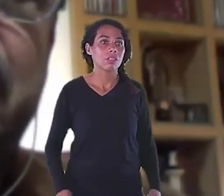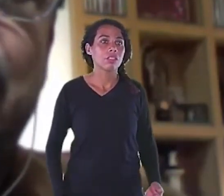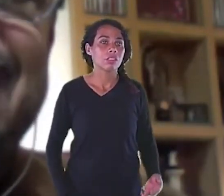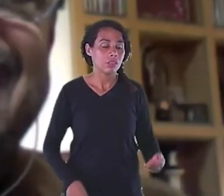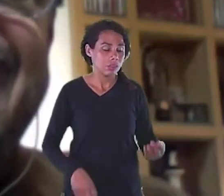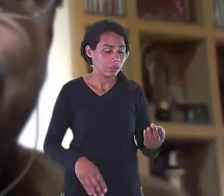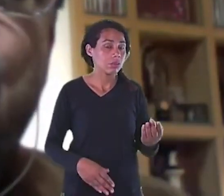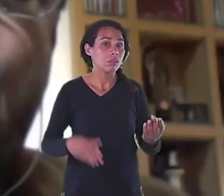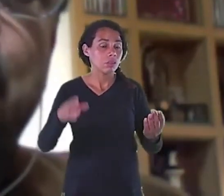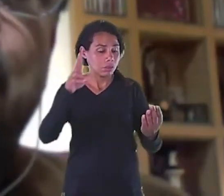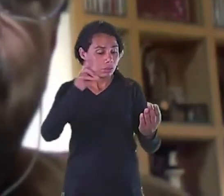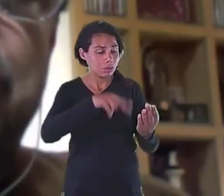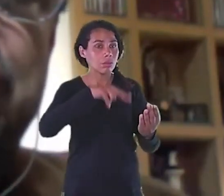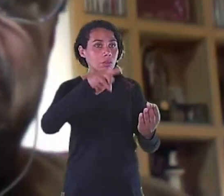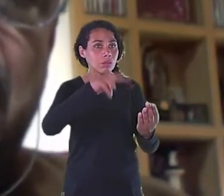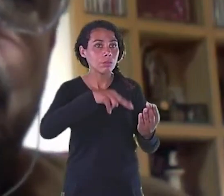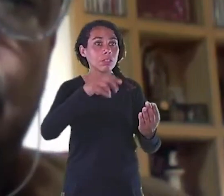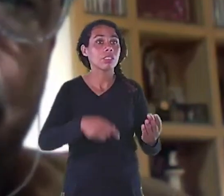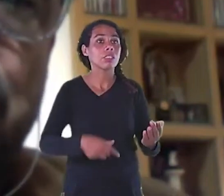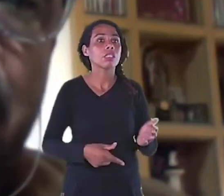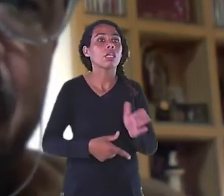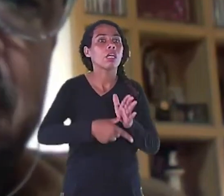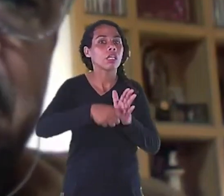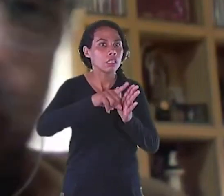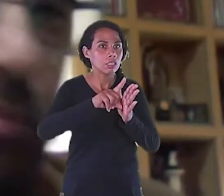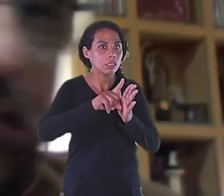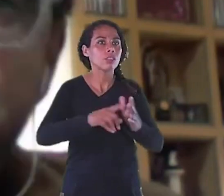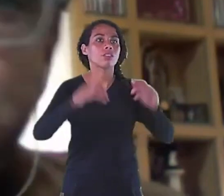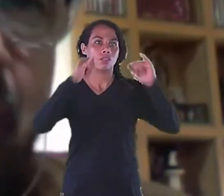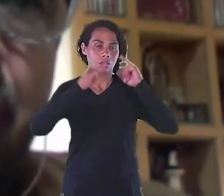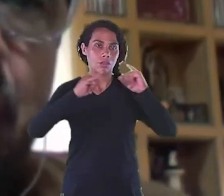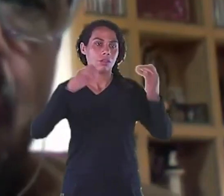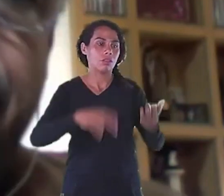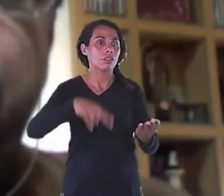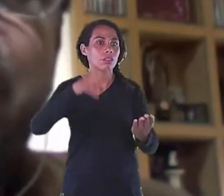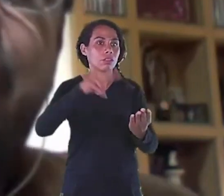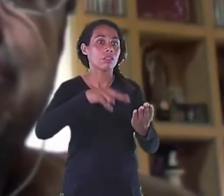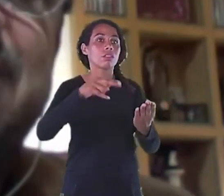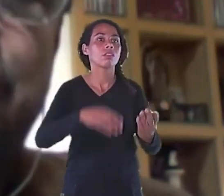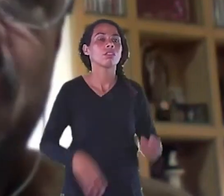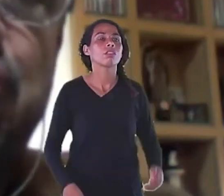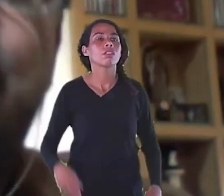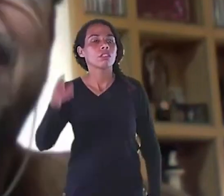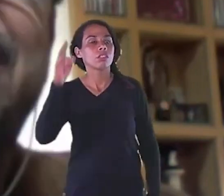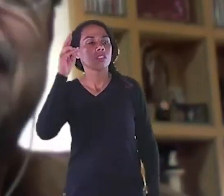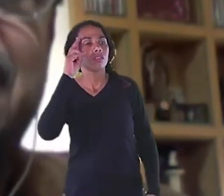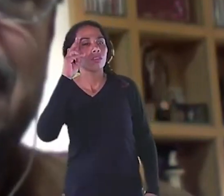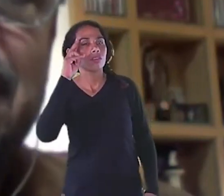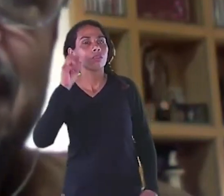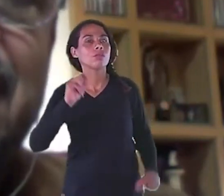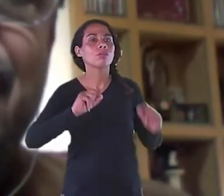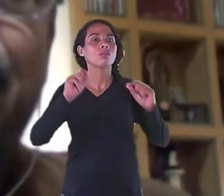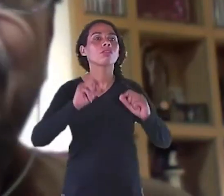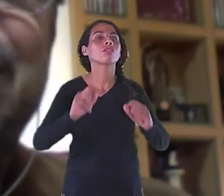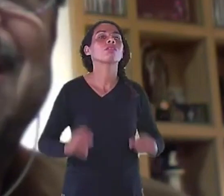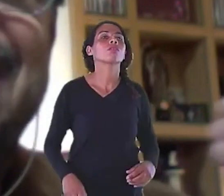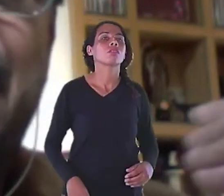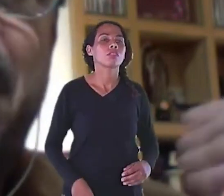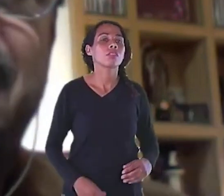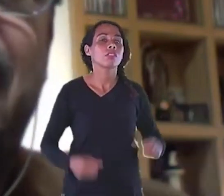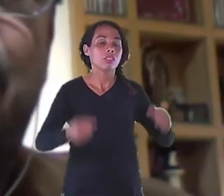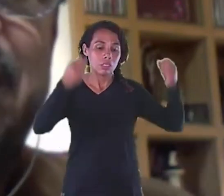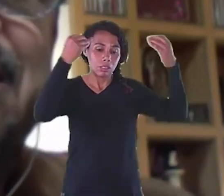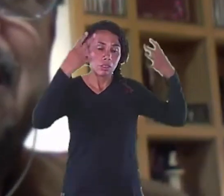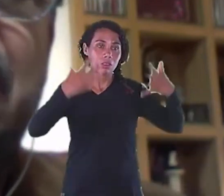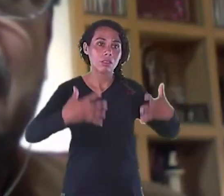do Design Brasileiro Era um incômodo Que eu tinha Junto com meus colegas No Brasil inteiro Por que o design No Brasil não acontecia? Por que o